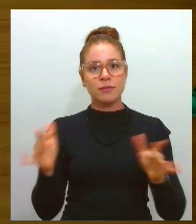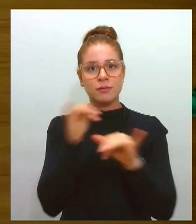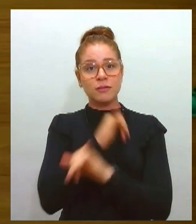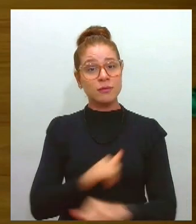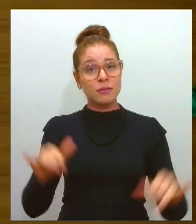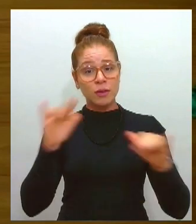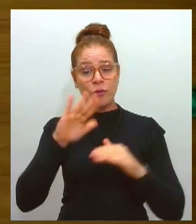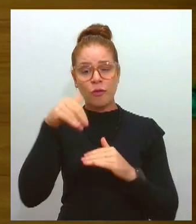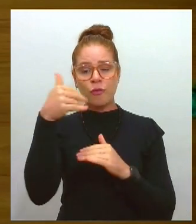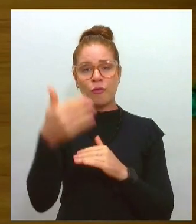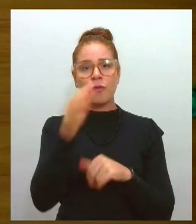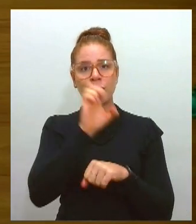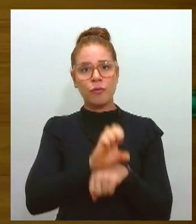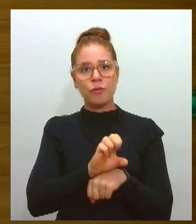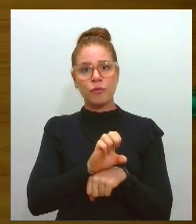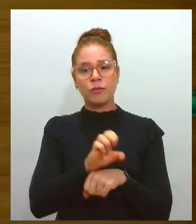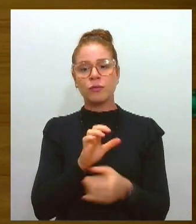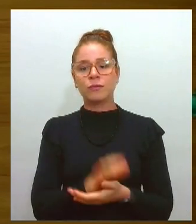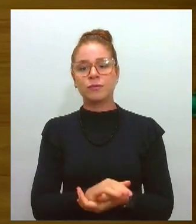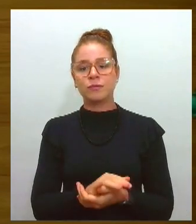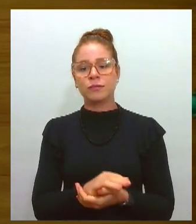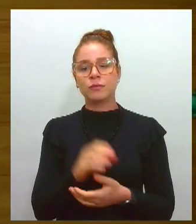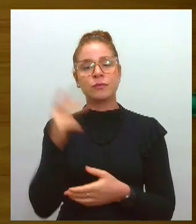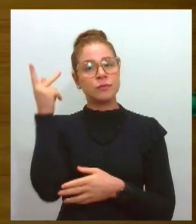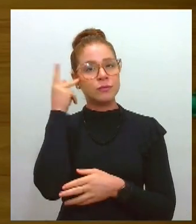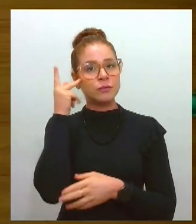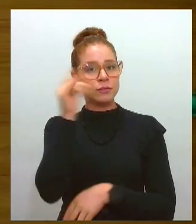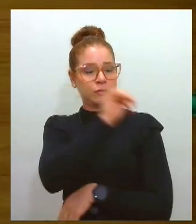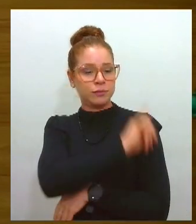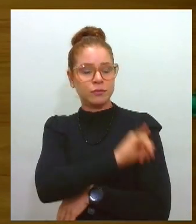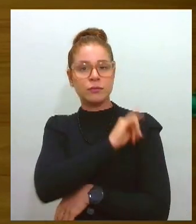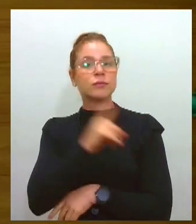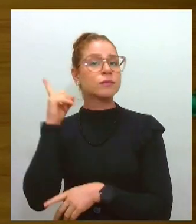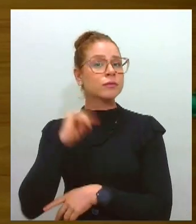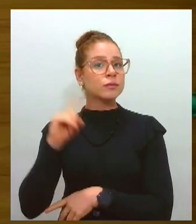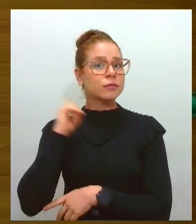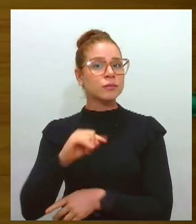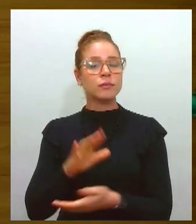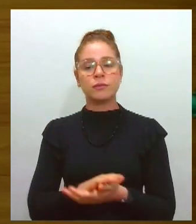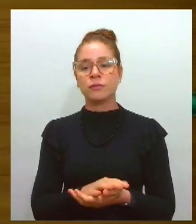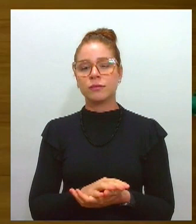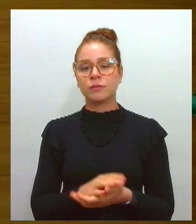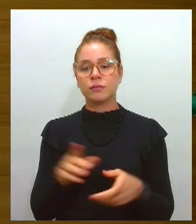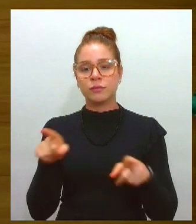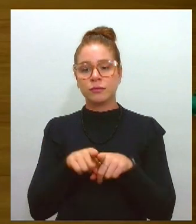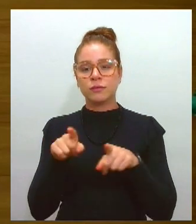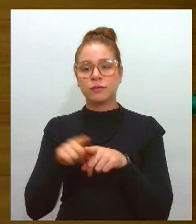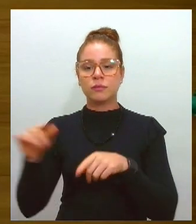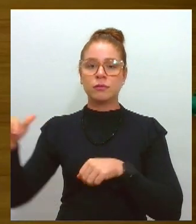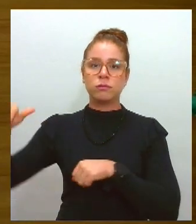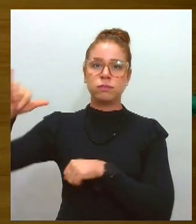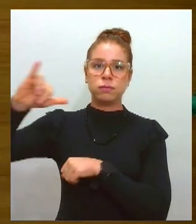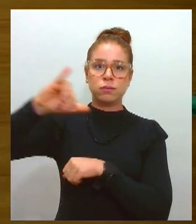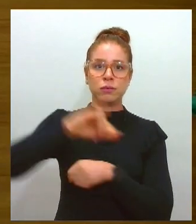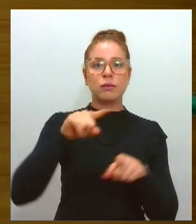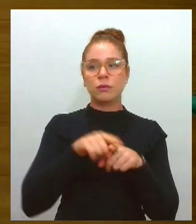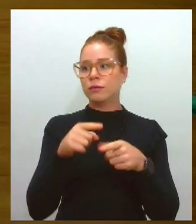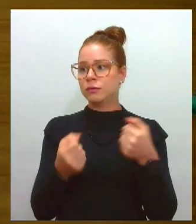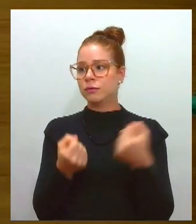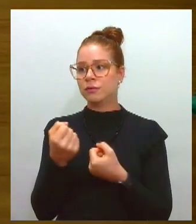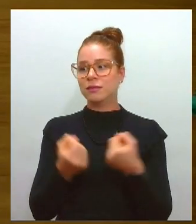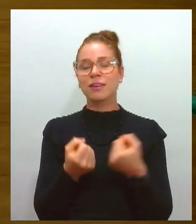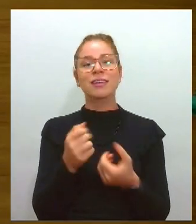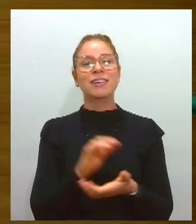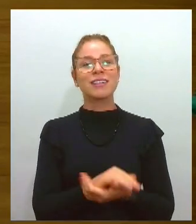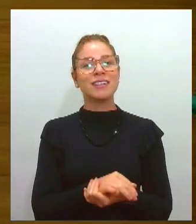nos mercados de São Paulo, Rio, Minas, mercados que têm conectividade aérea e terrestre com o estado de Sergipe, é exemplo dos mercados regionais.